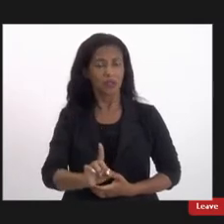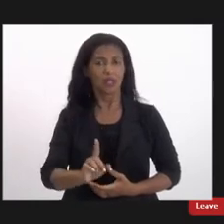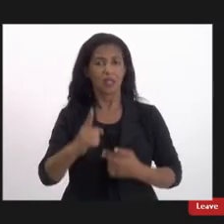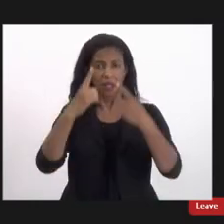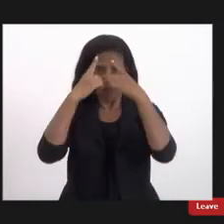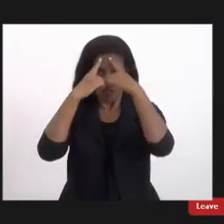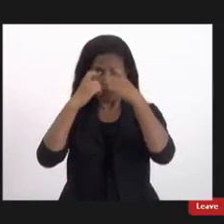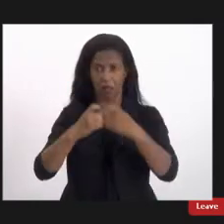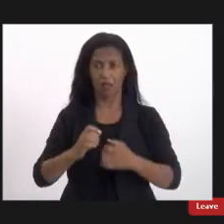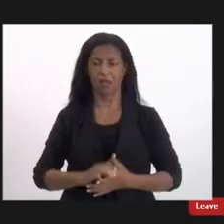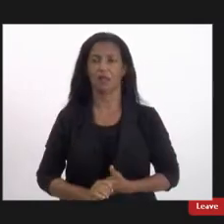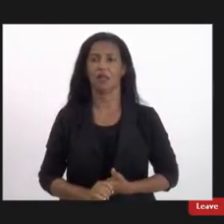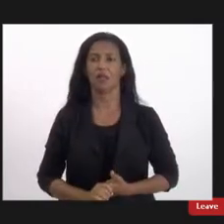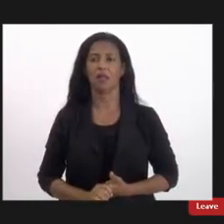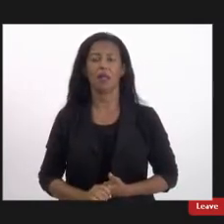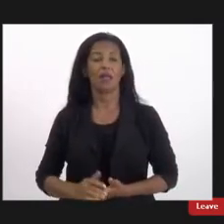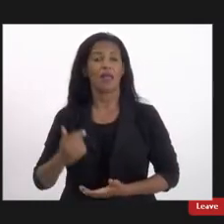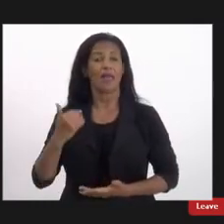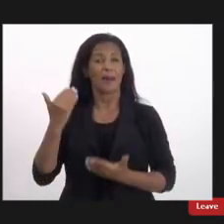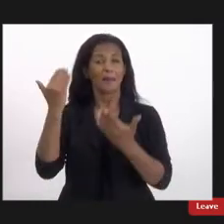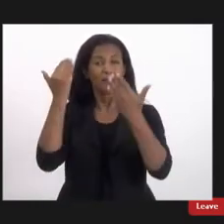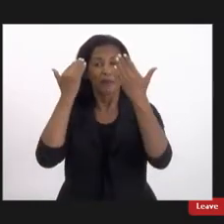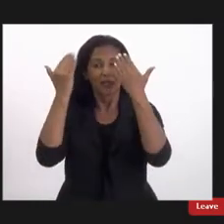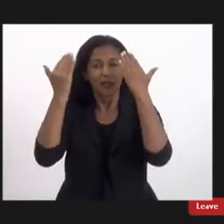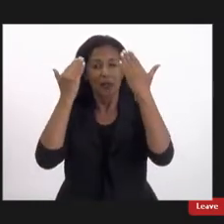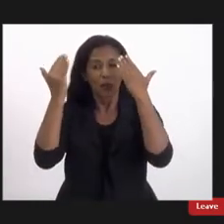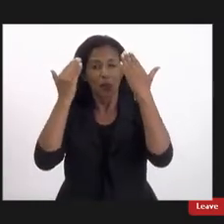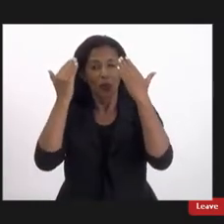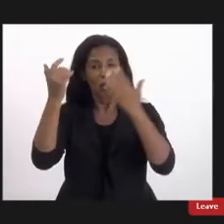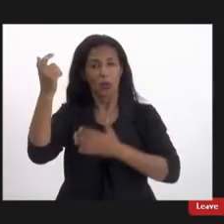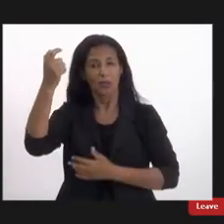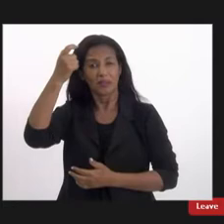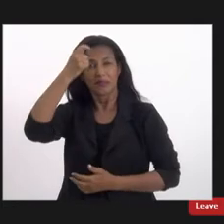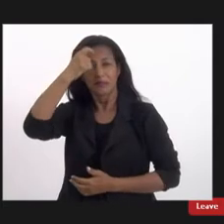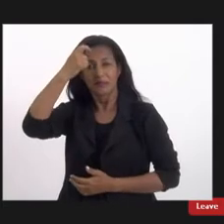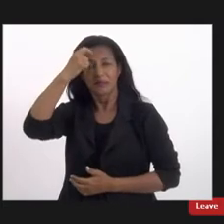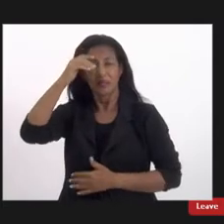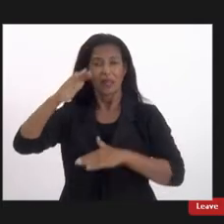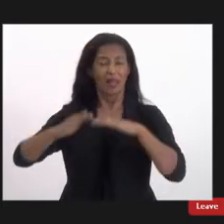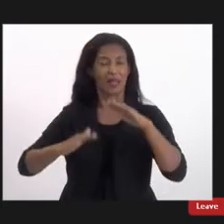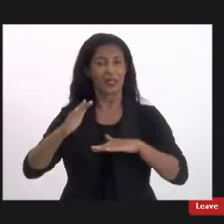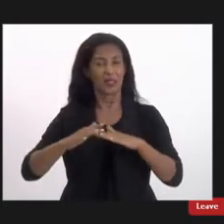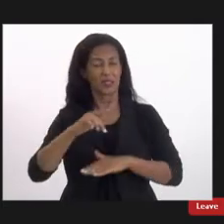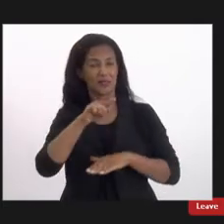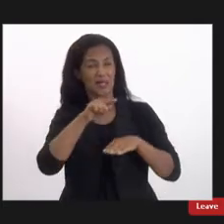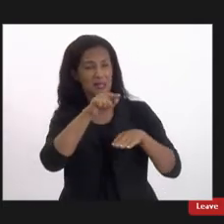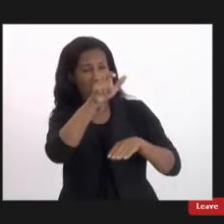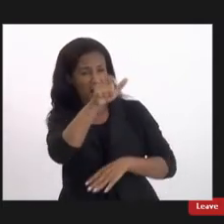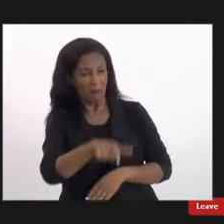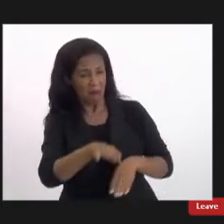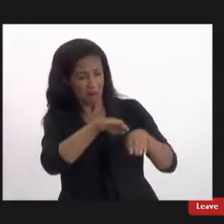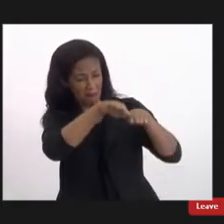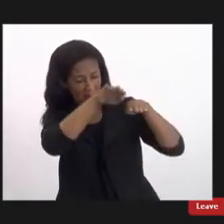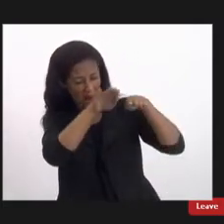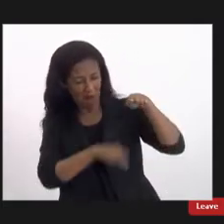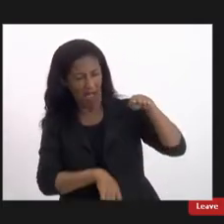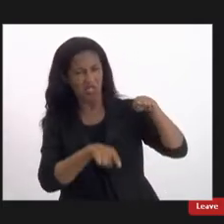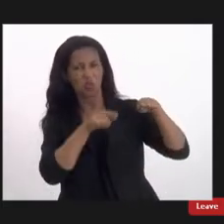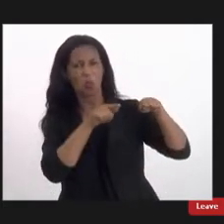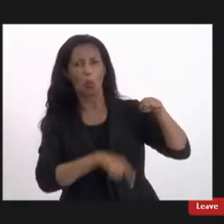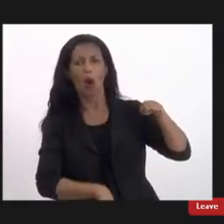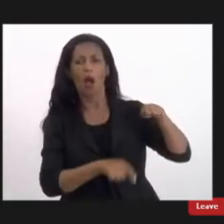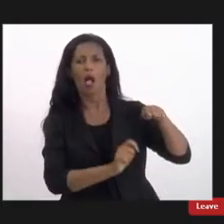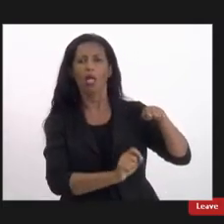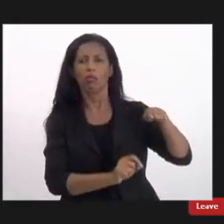violência psicológica porque muitas vezes colocam elas abaixo do que elas realmente